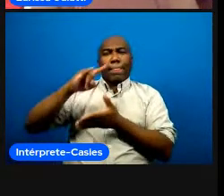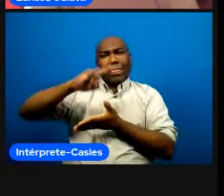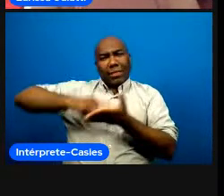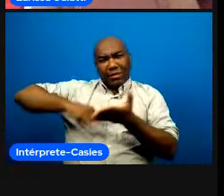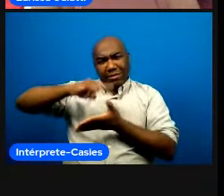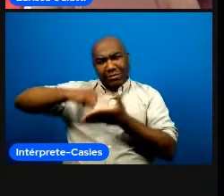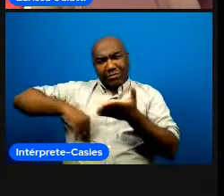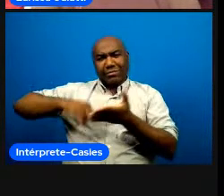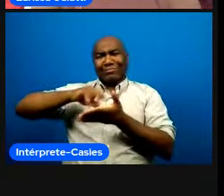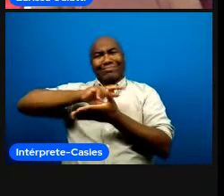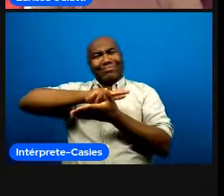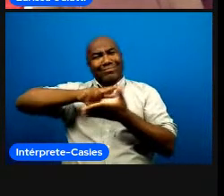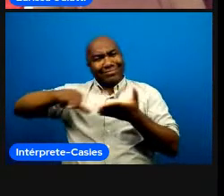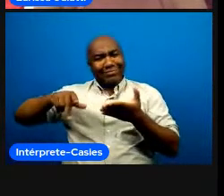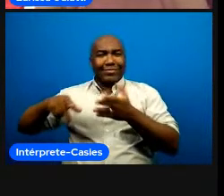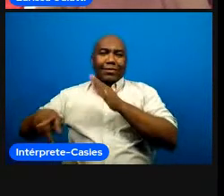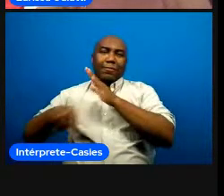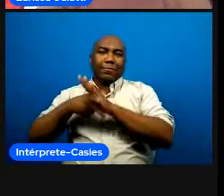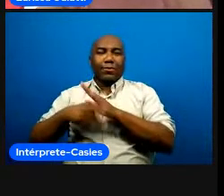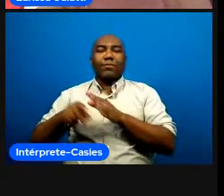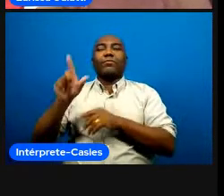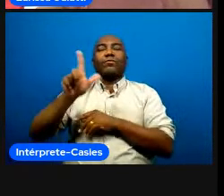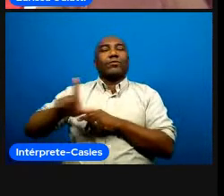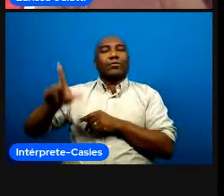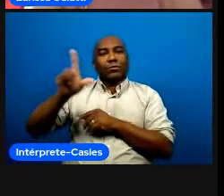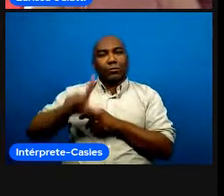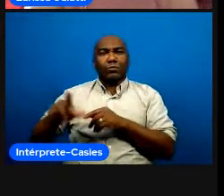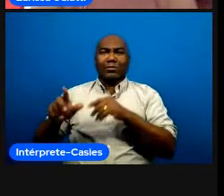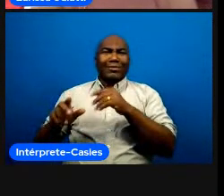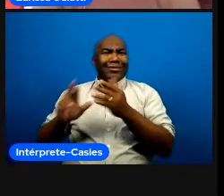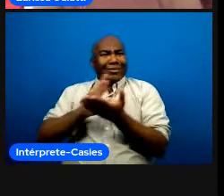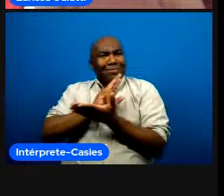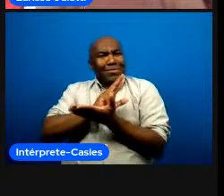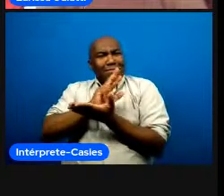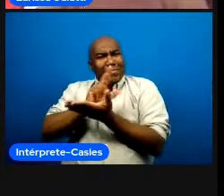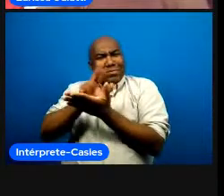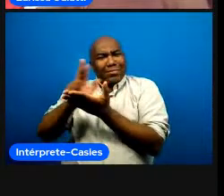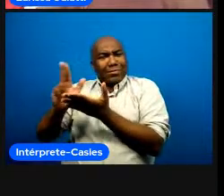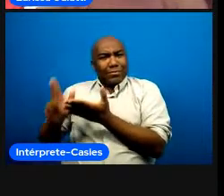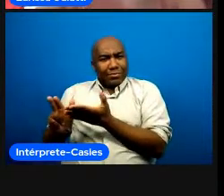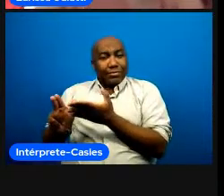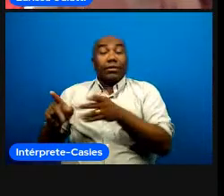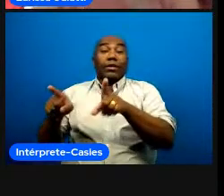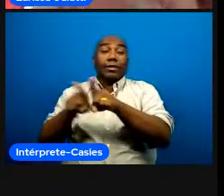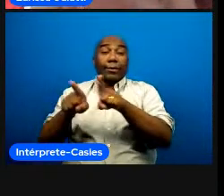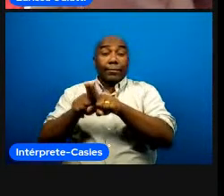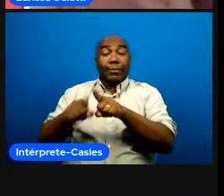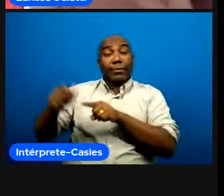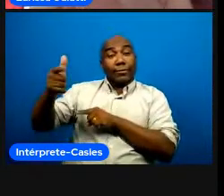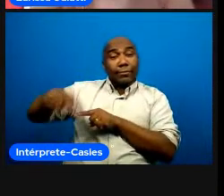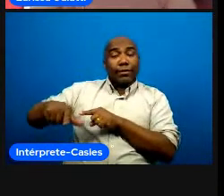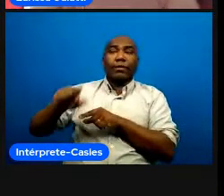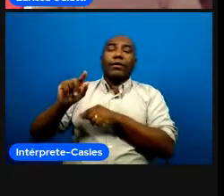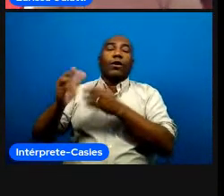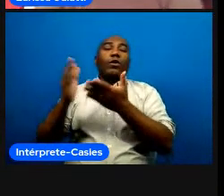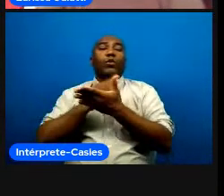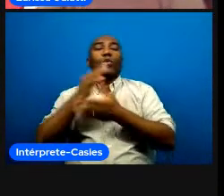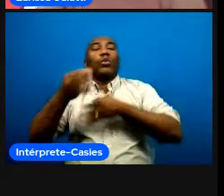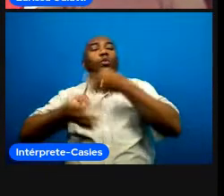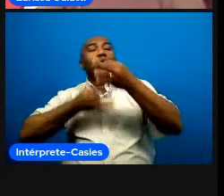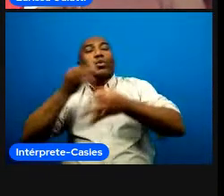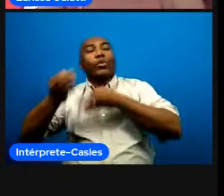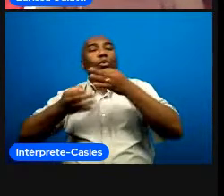também da literatura científica sobre esse tema né e para não falar que a gente só sugere e não faz a gente também tem feito